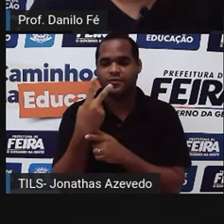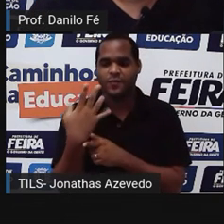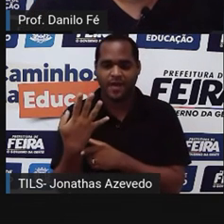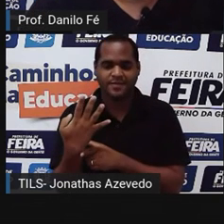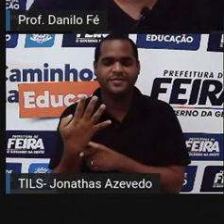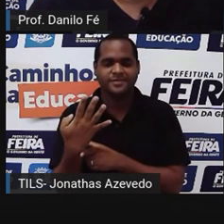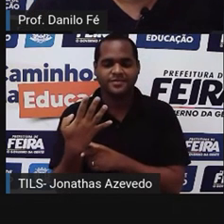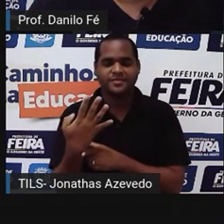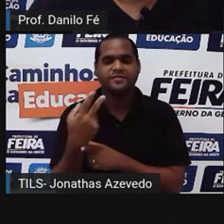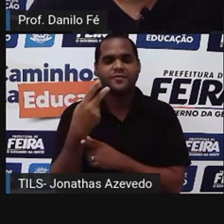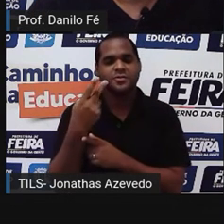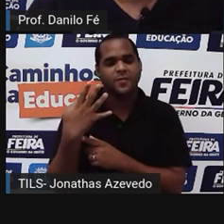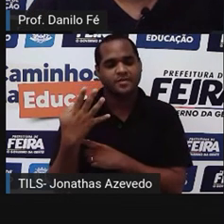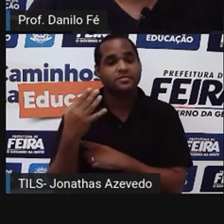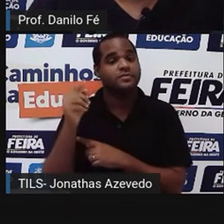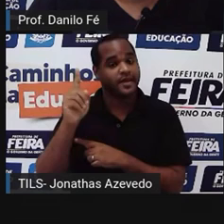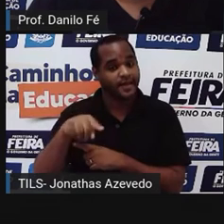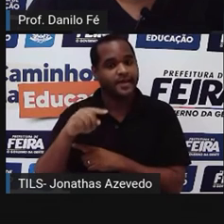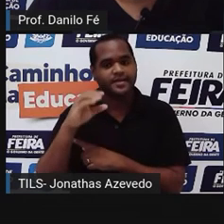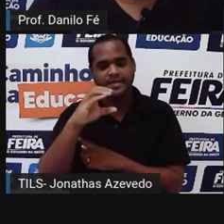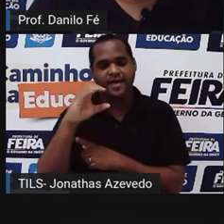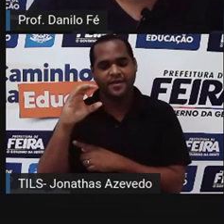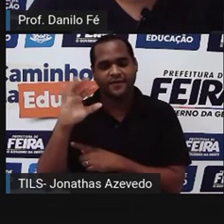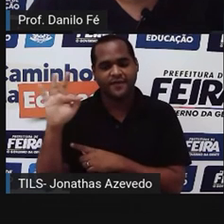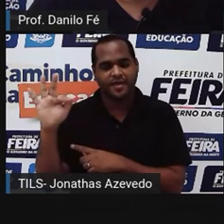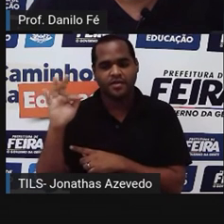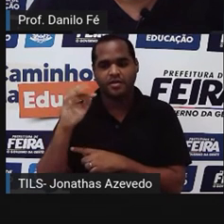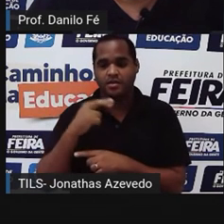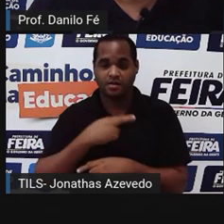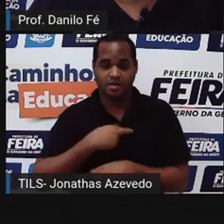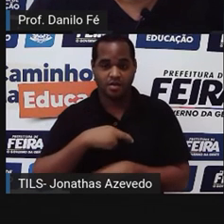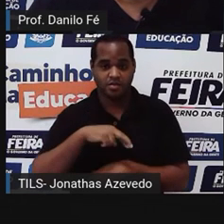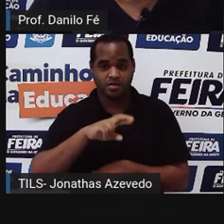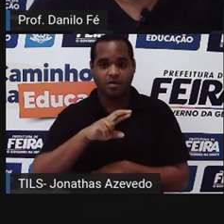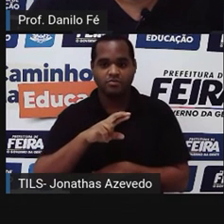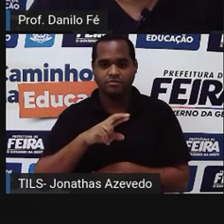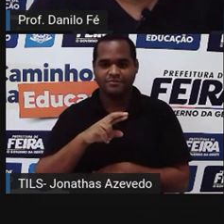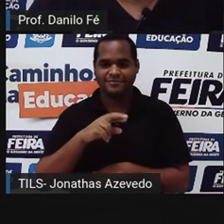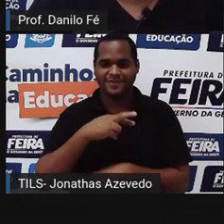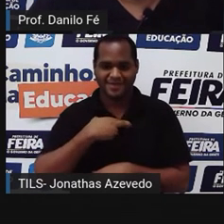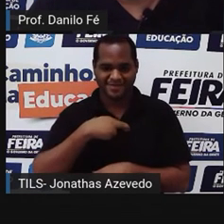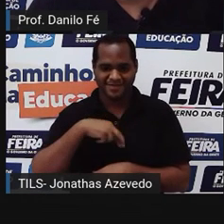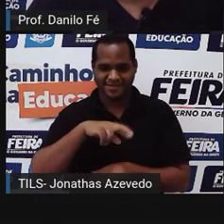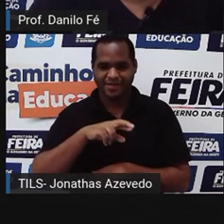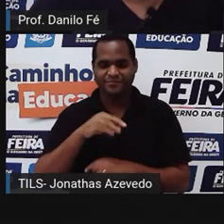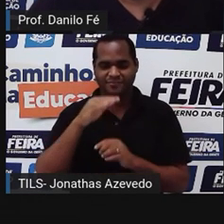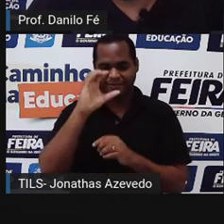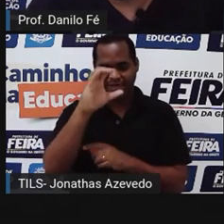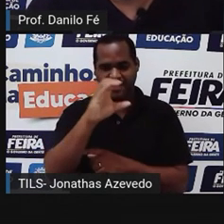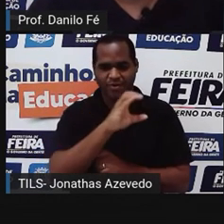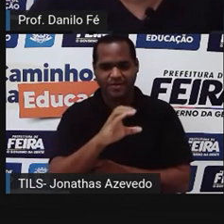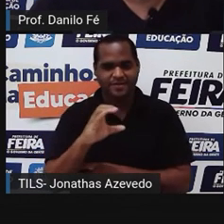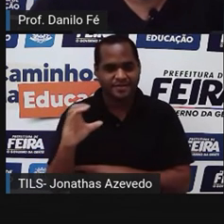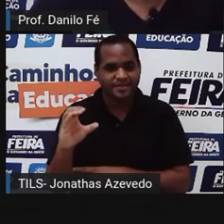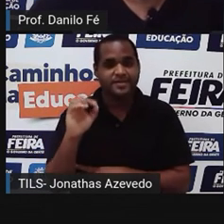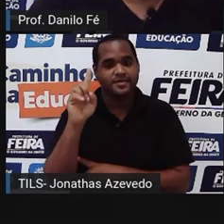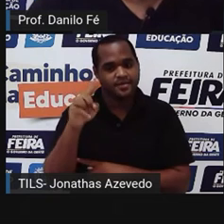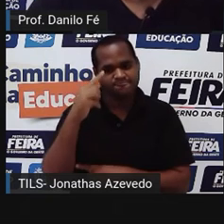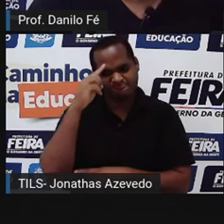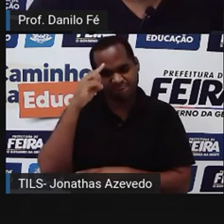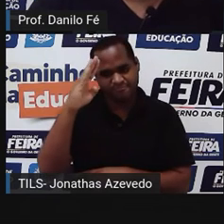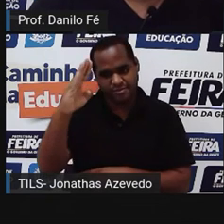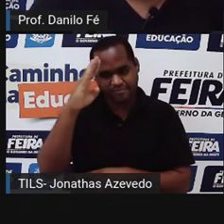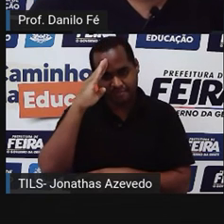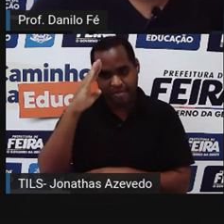que uma constituição que declara a religião católica como religião oficial, divide o poder em Câmara e Senado,